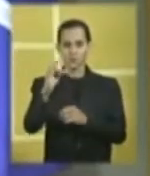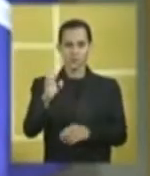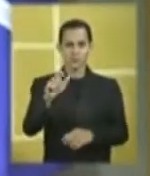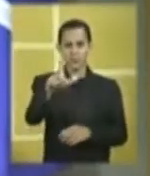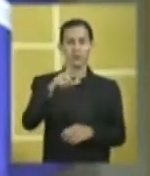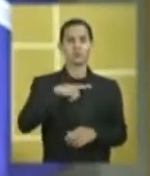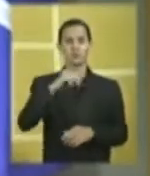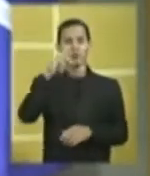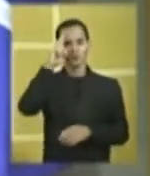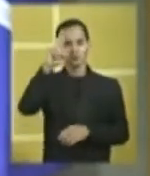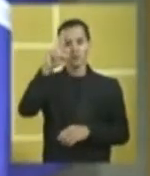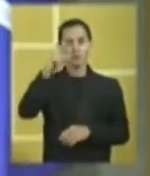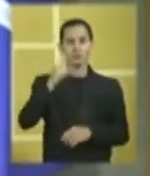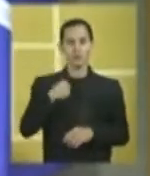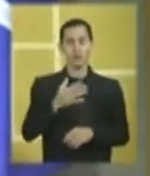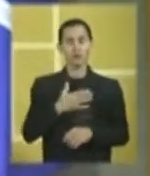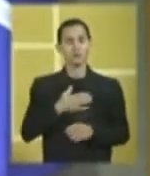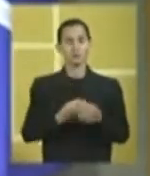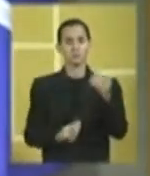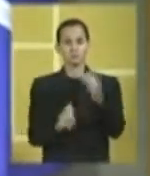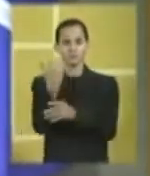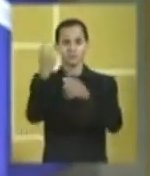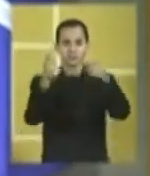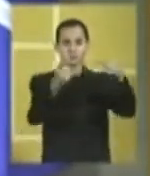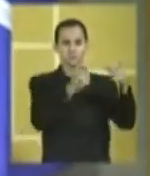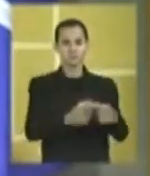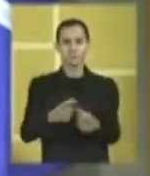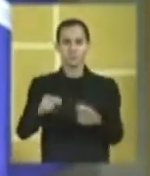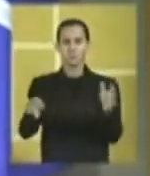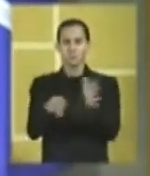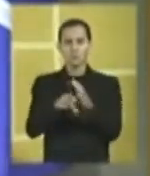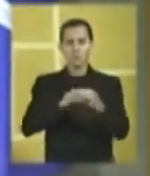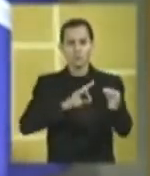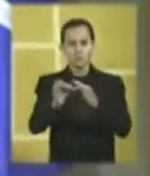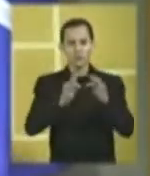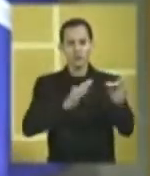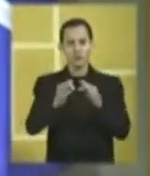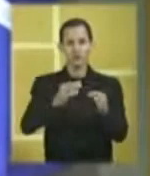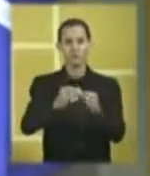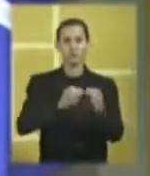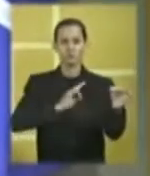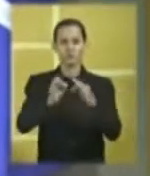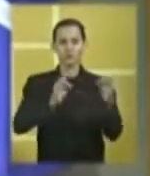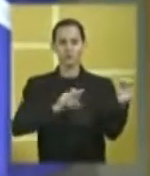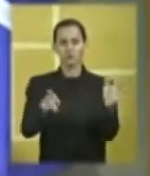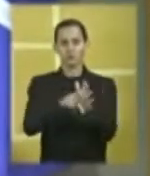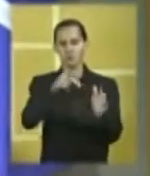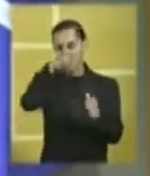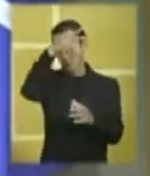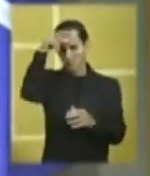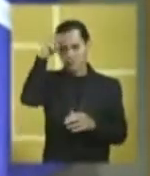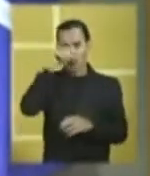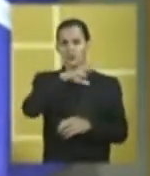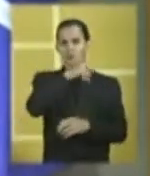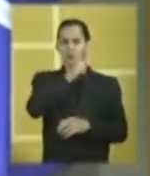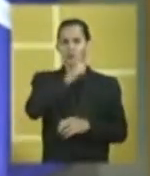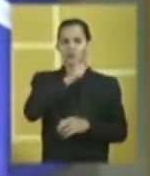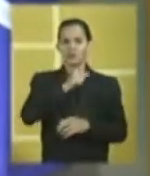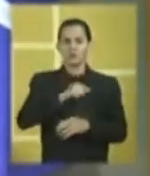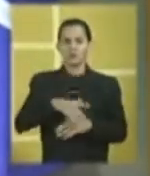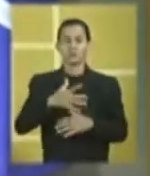como diretor da Futel, que eu implantei nos bairros, que era dentro do plano de projeto do prefeito Odelmo Leão.